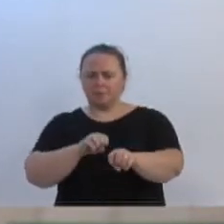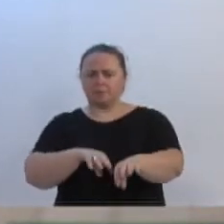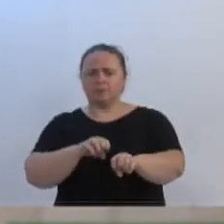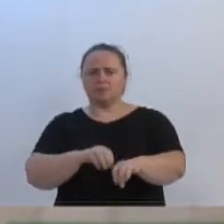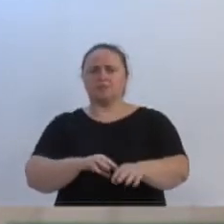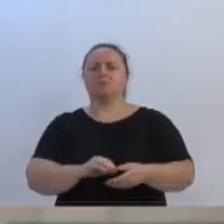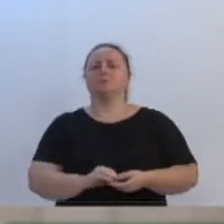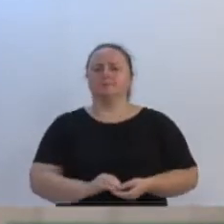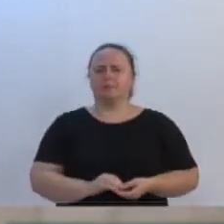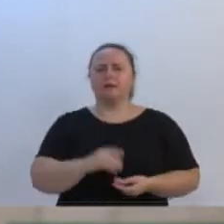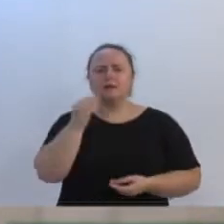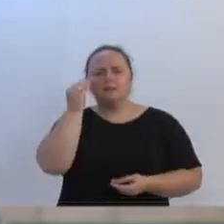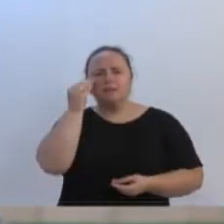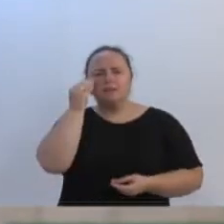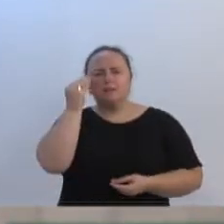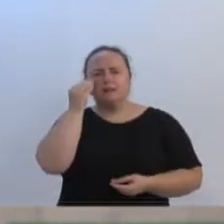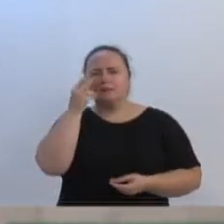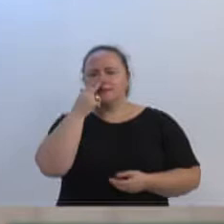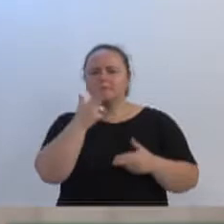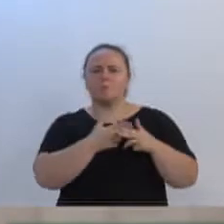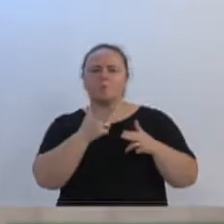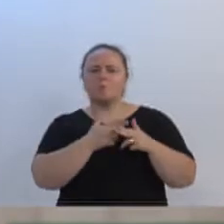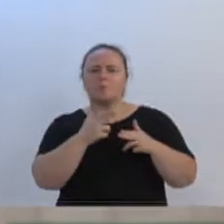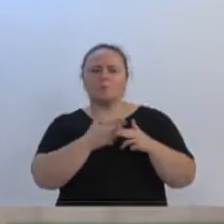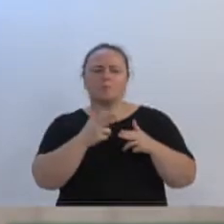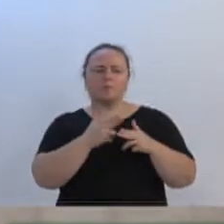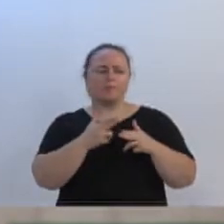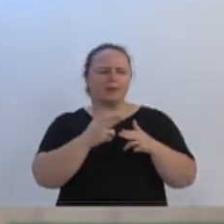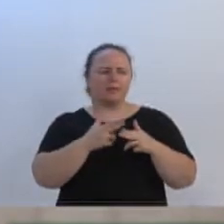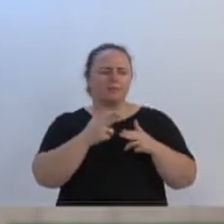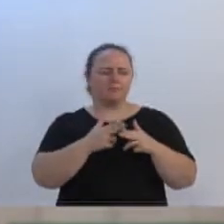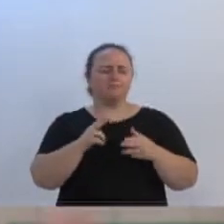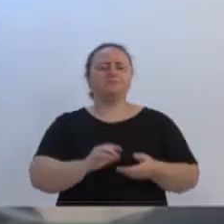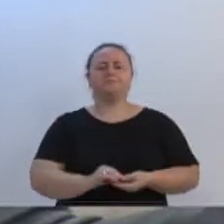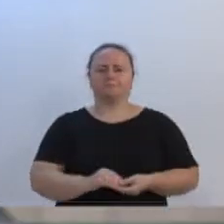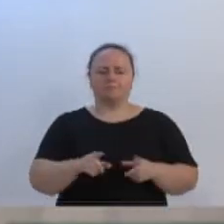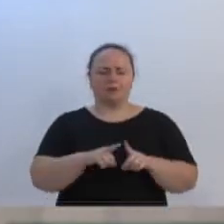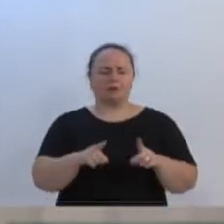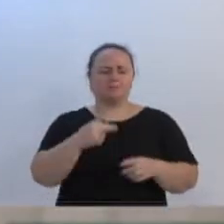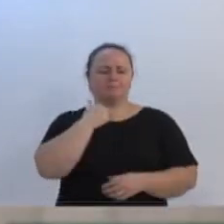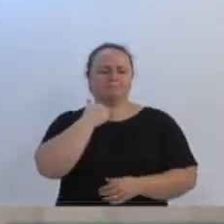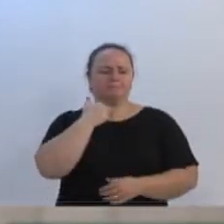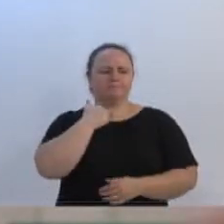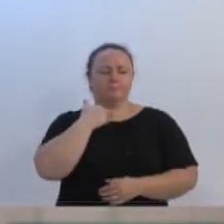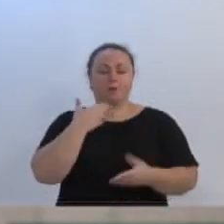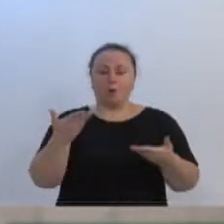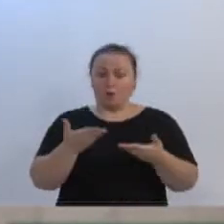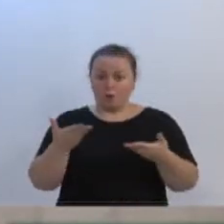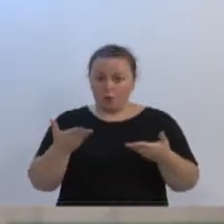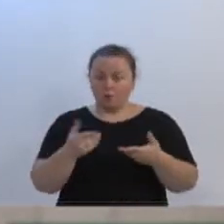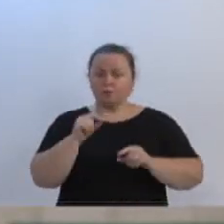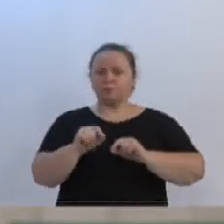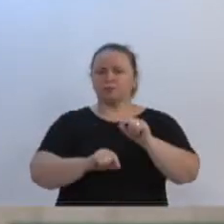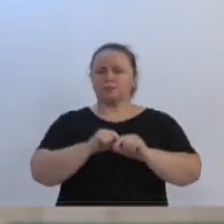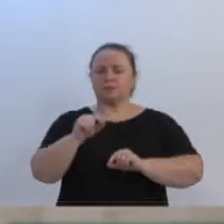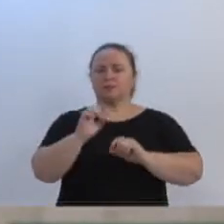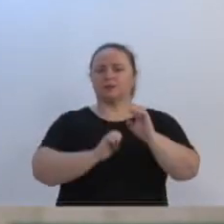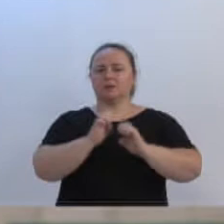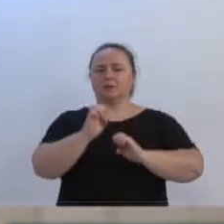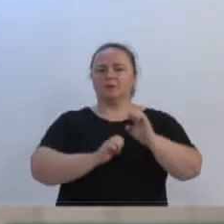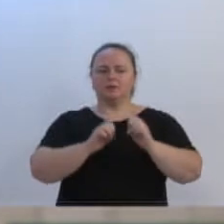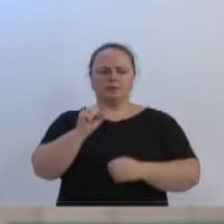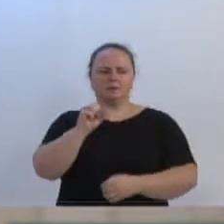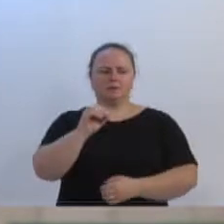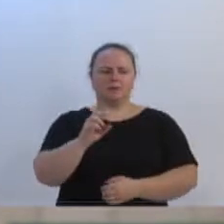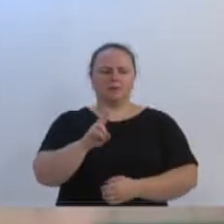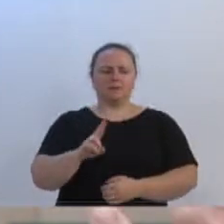tenta maquiar dados com relação ao desemprego, à crise do nosso país, mas não dá. Hoje o anúncio de uma empresa Souza Cruz fechando aqui no município de